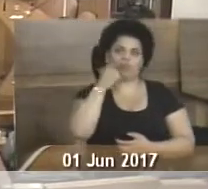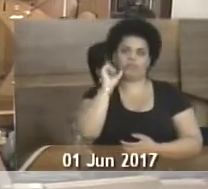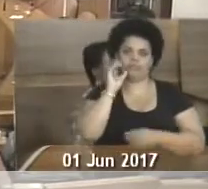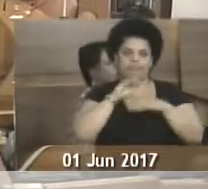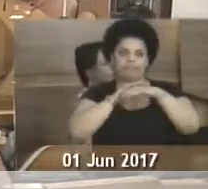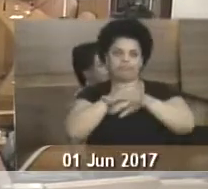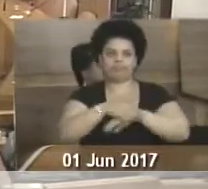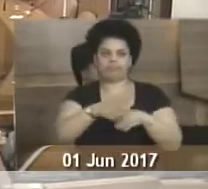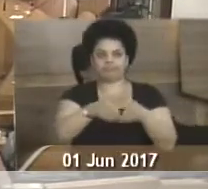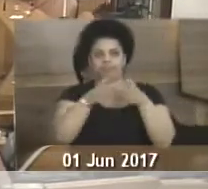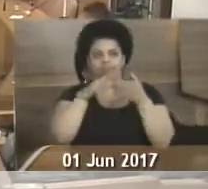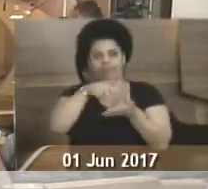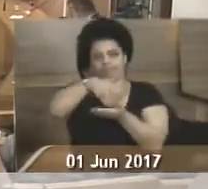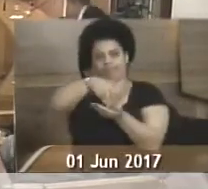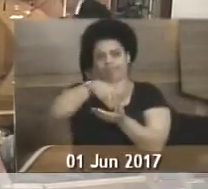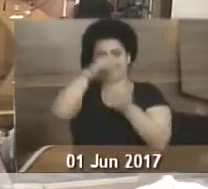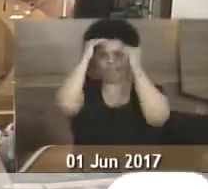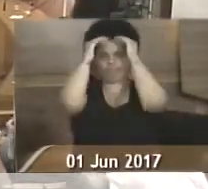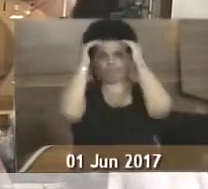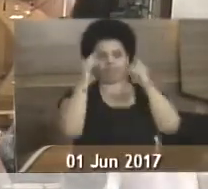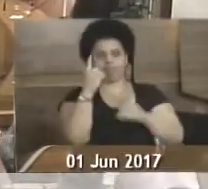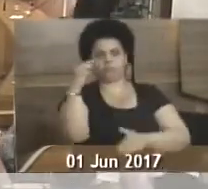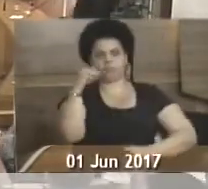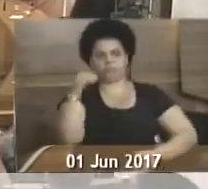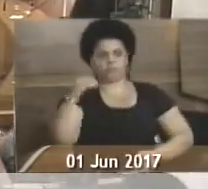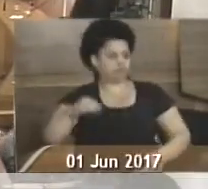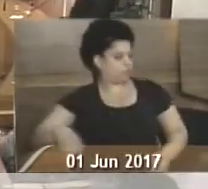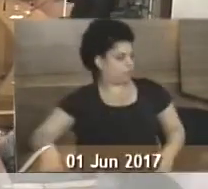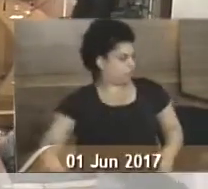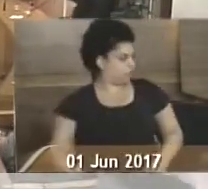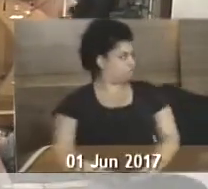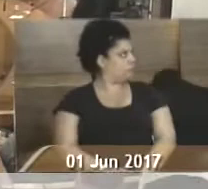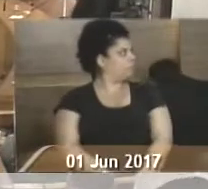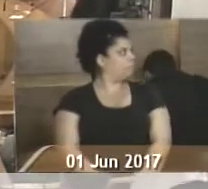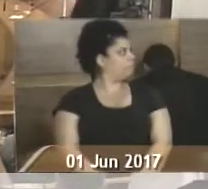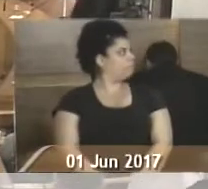duas noites atrás. Obrigada. Obrigada. Obrigada.